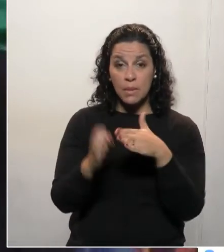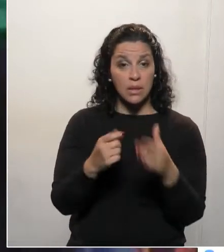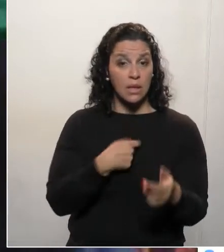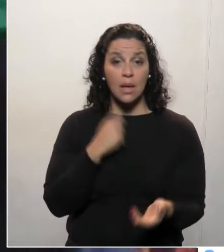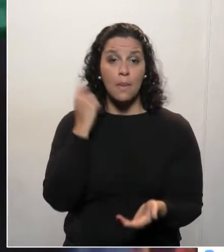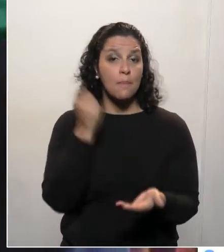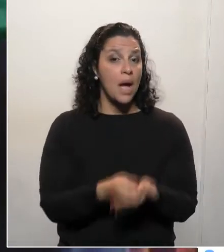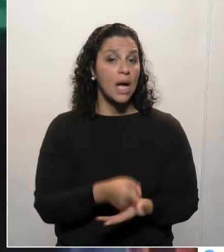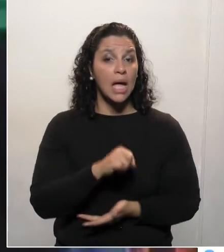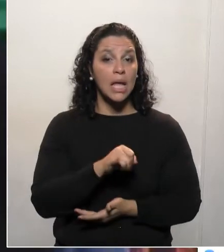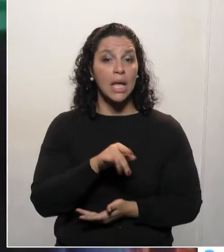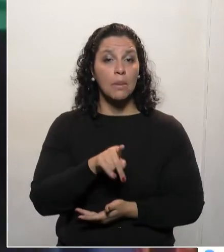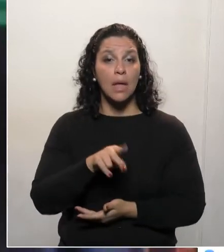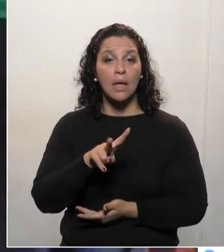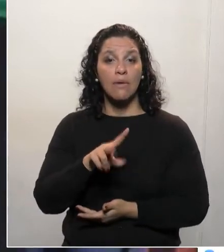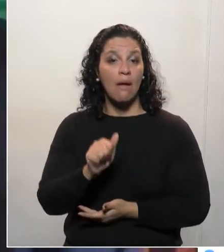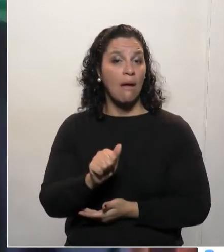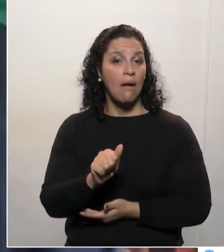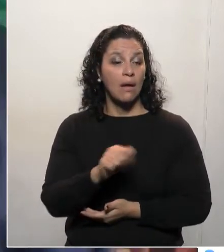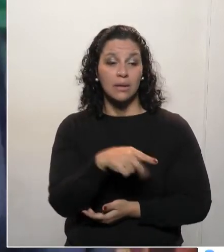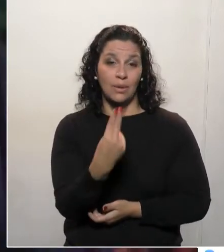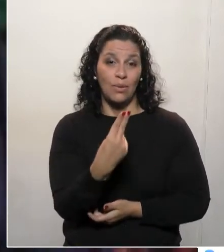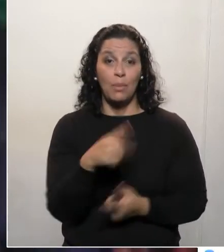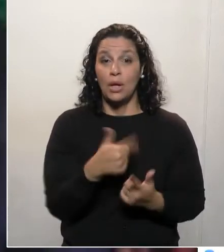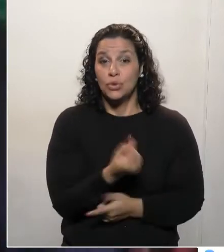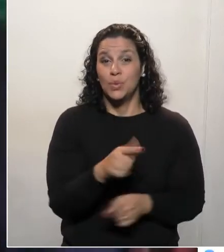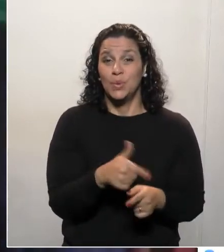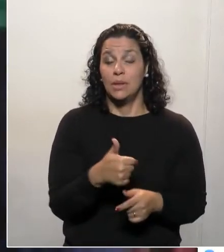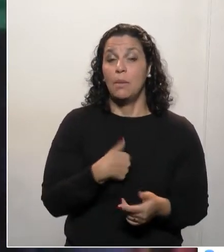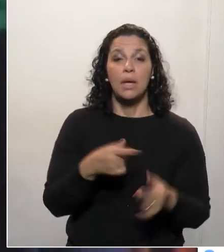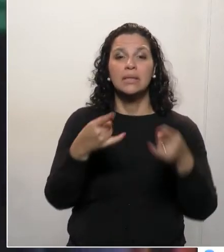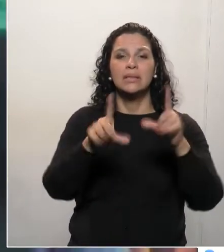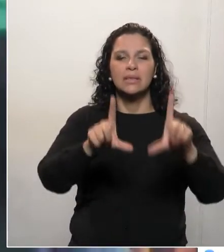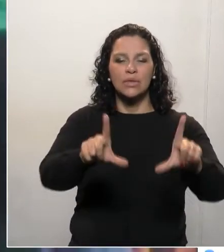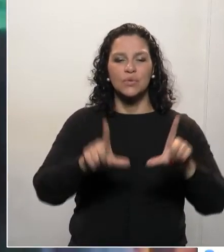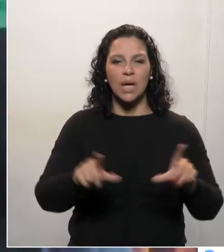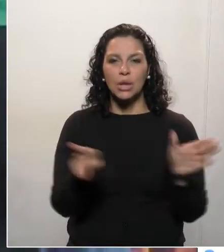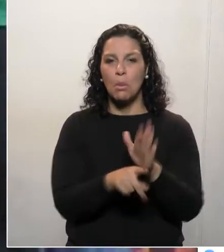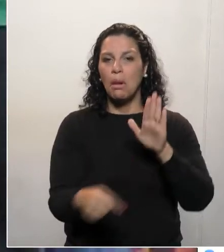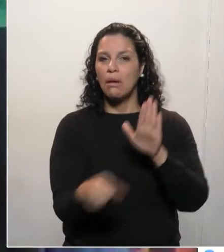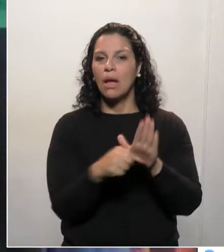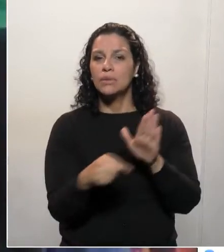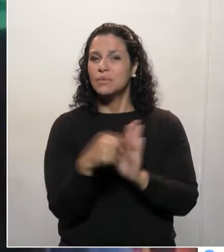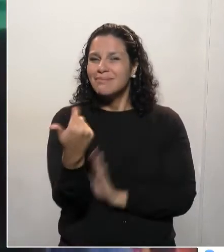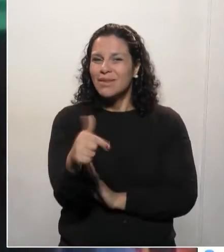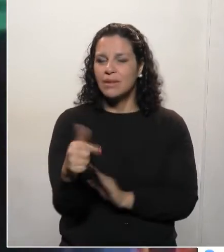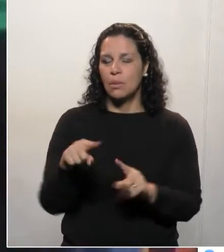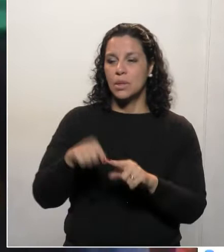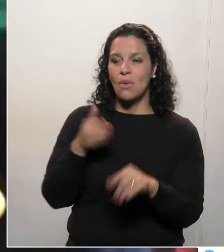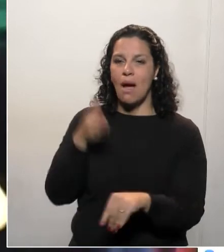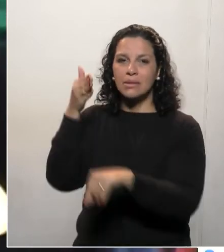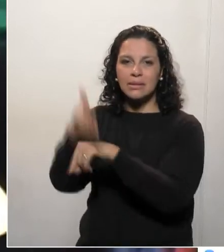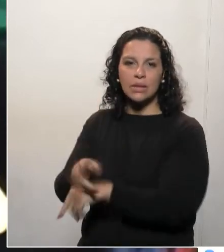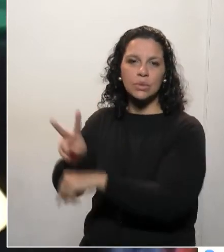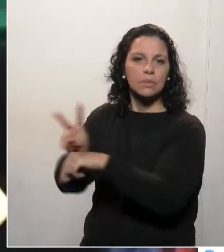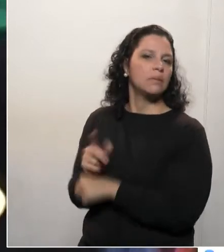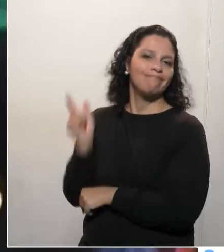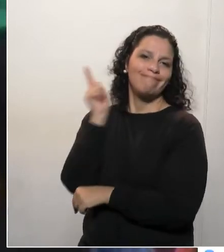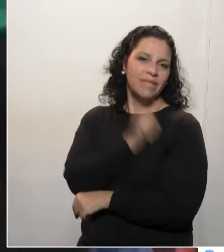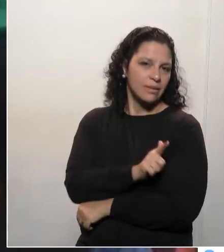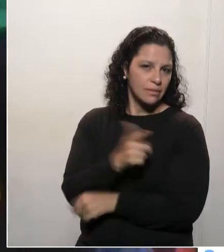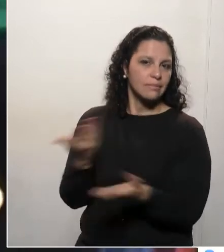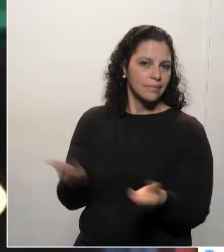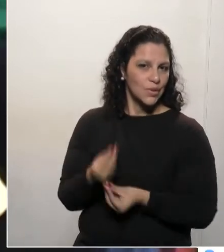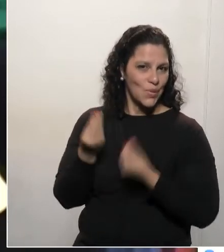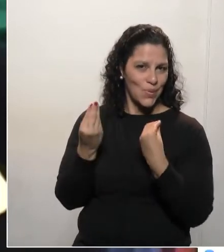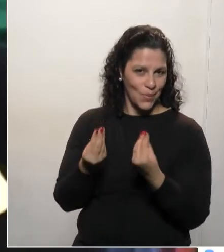deixou de pagar o IPVA. Ele já não consegue tirar essa certidão negativa. Daí, também já não consegue ter acesso a esses empréstimos, que